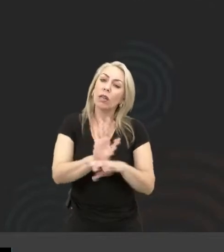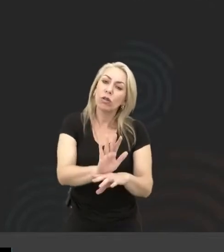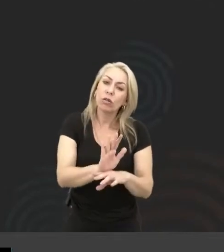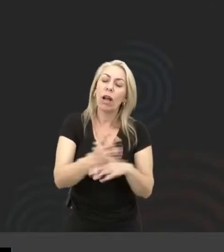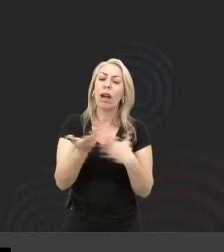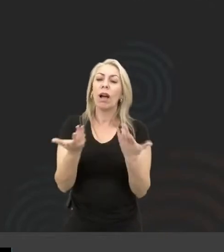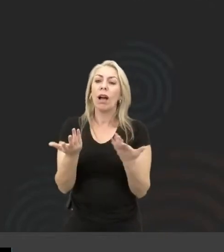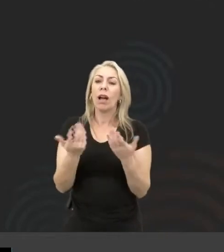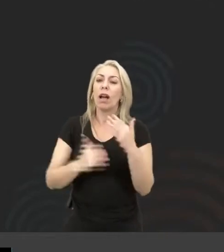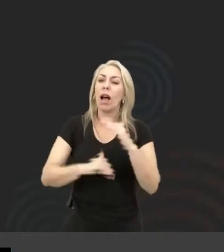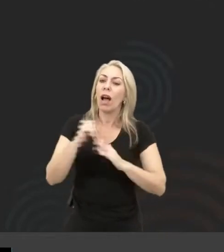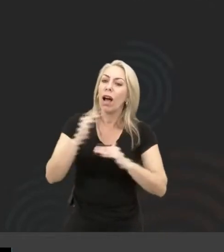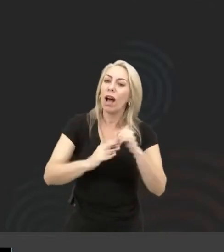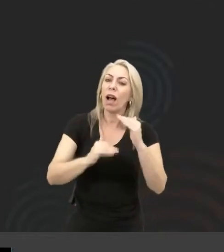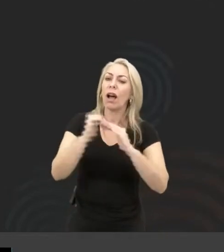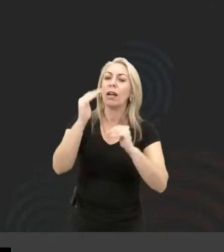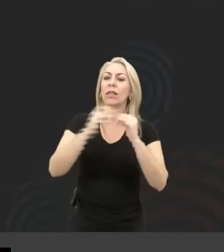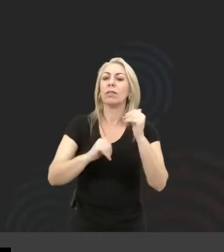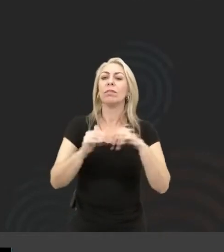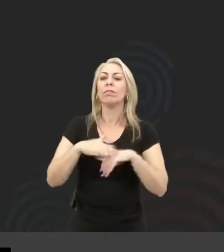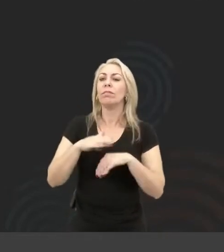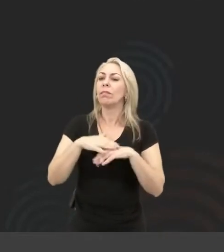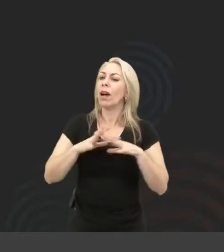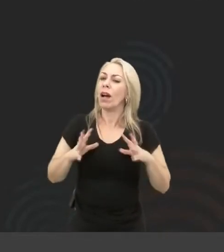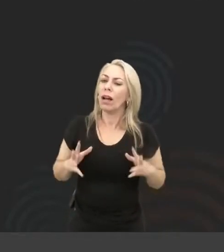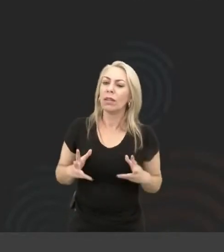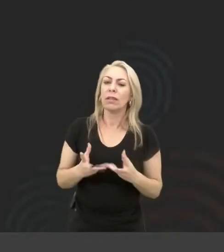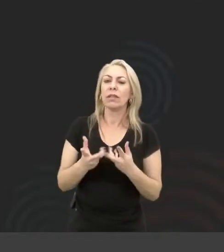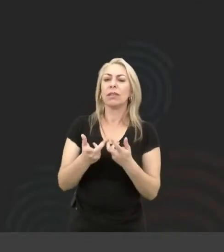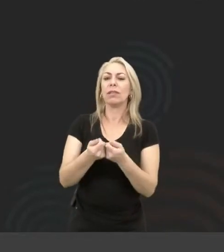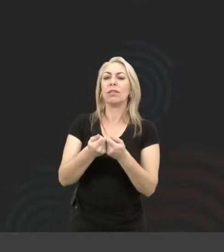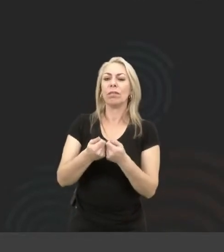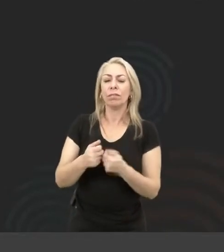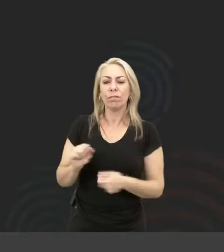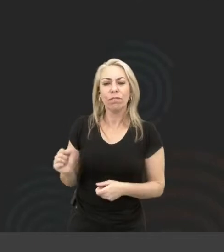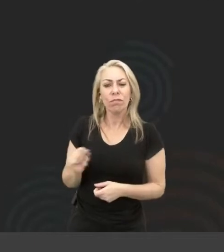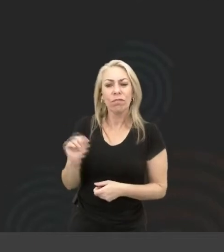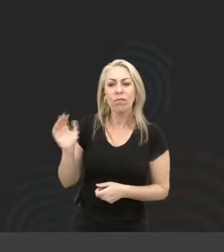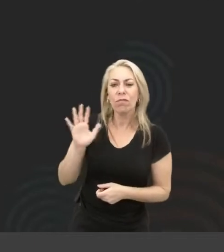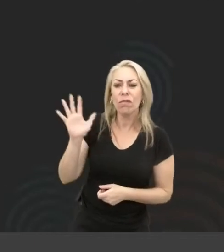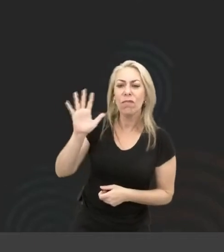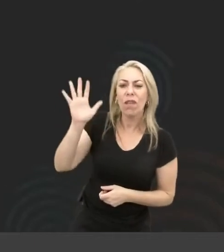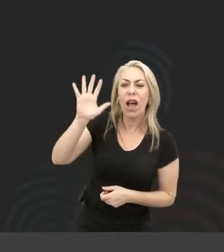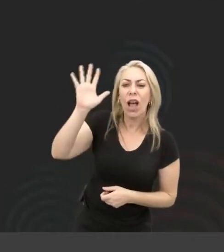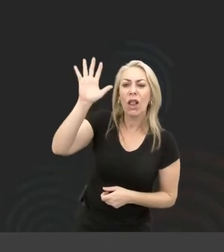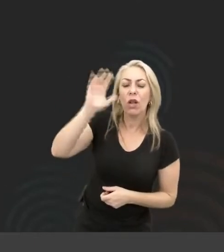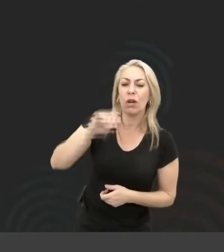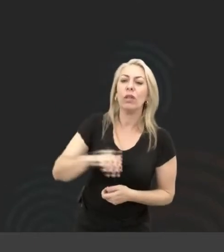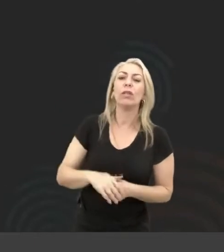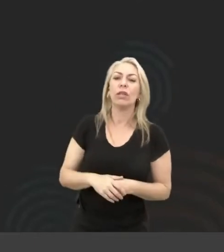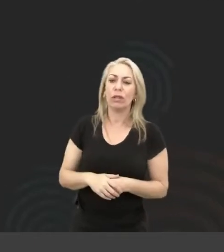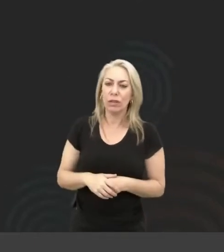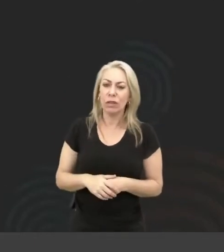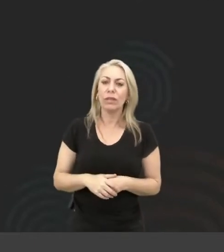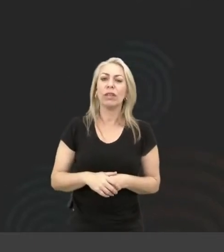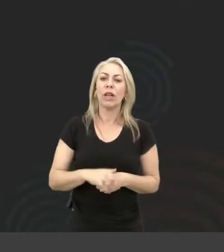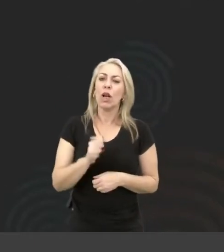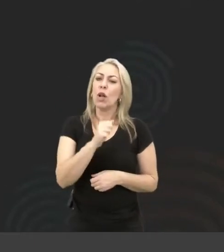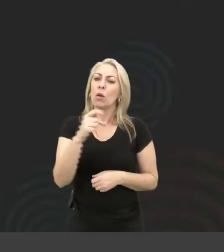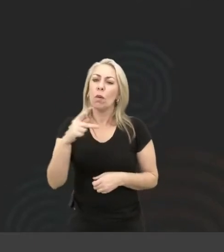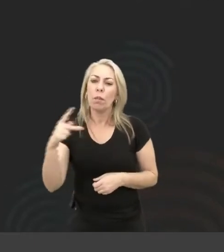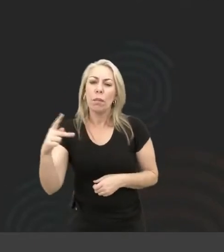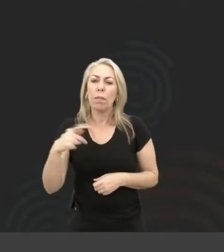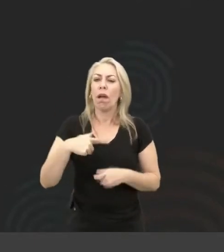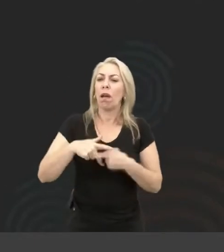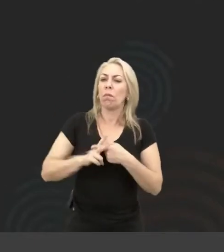um quebra-cabeça, né? Muito mais rico. Construir uma... Opa, desculpa. Construir uma... Um aplicativo,